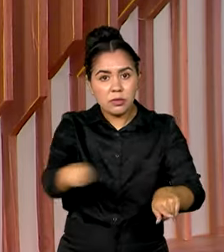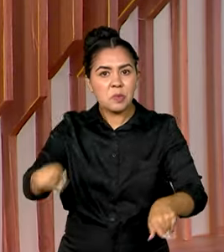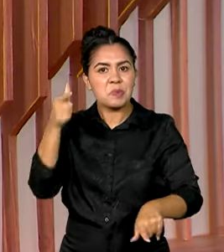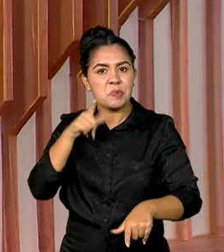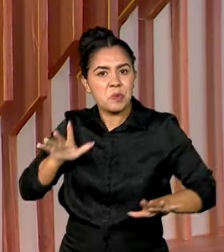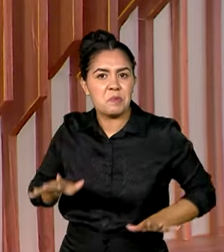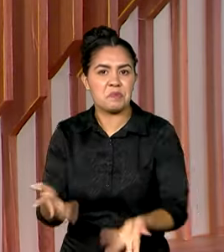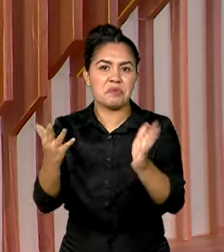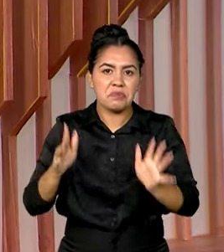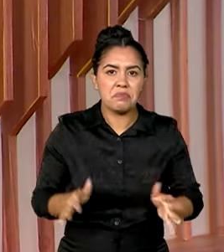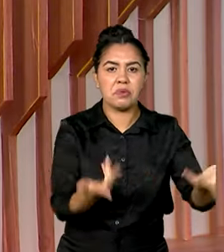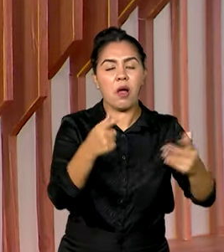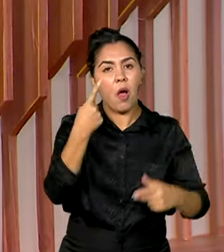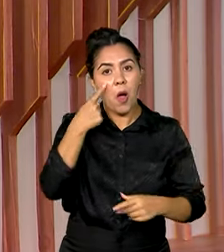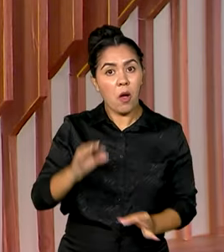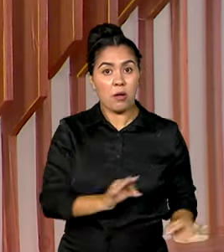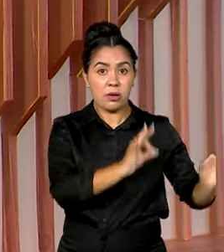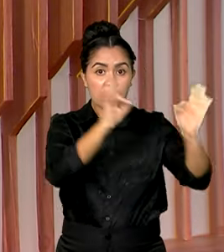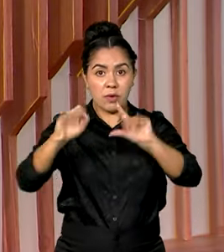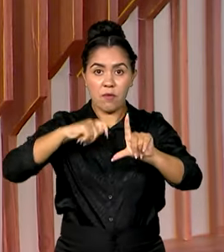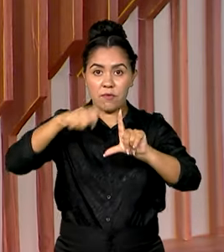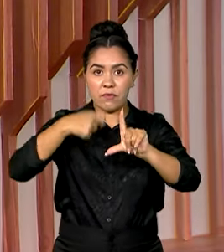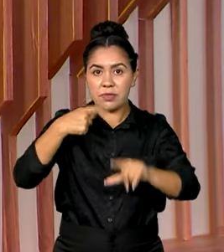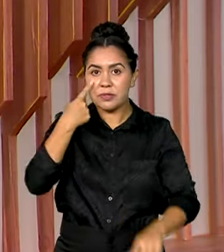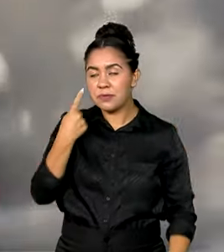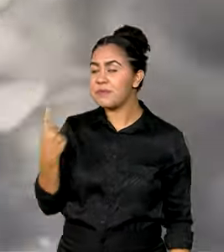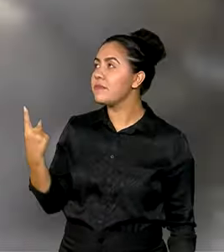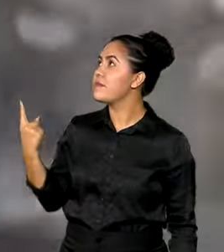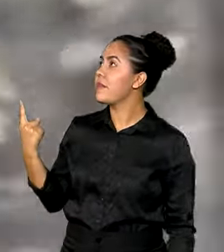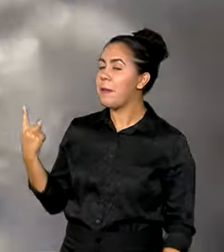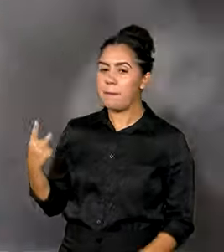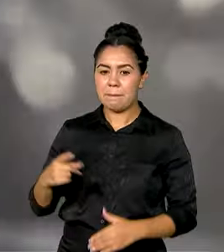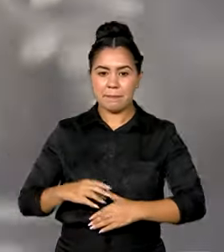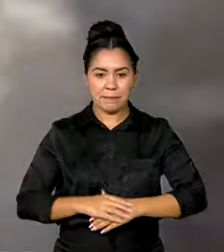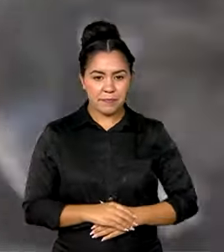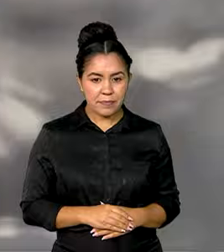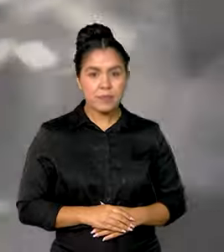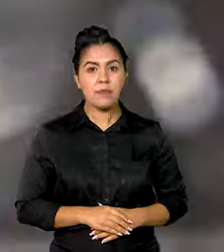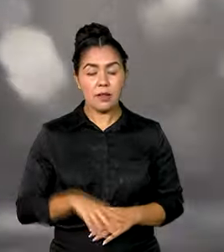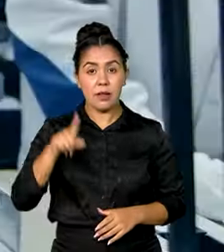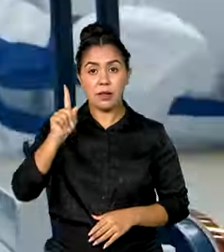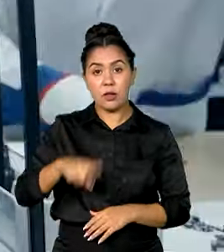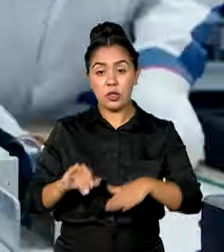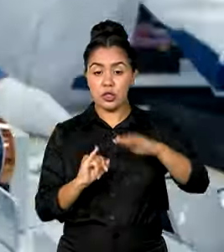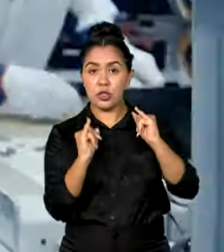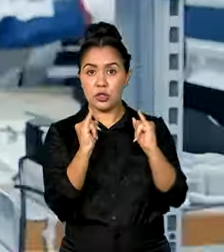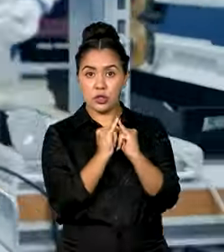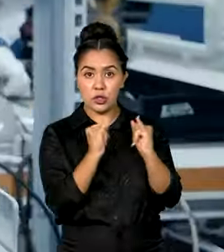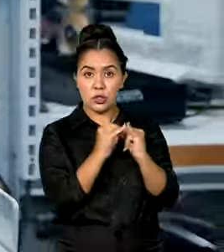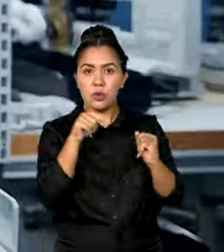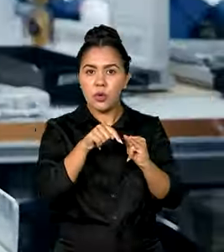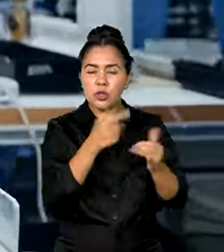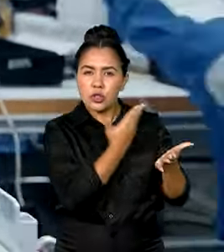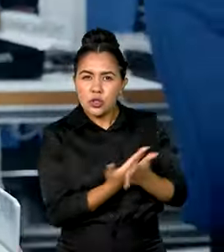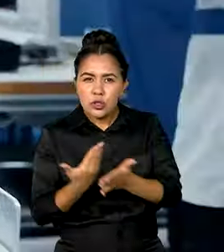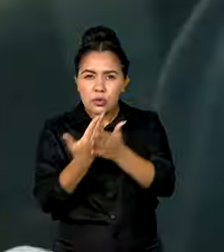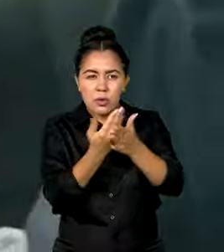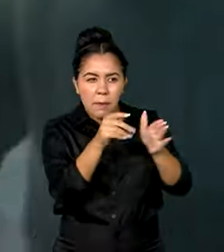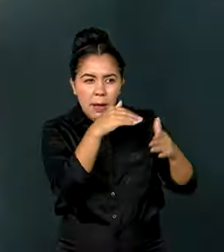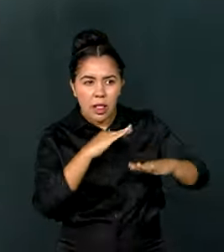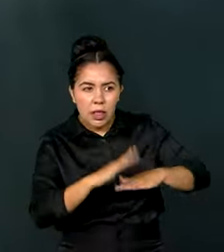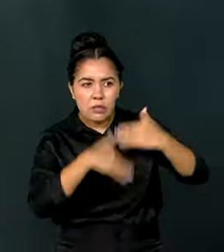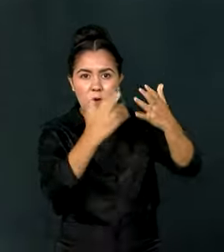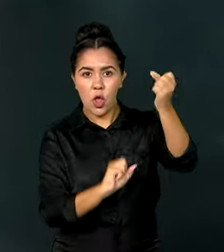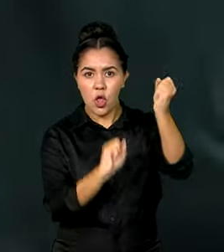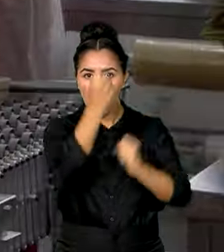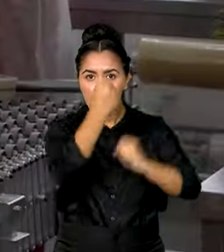resultados. Veja na reportagem de Pablo Mundim. O levantamento do Instituto de Estudos para o Desenvolvimento Industrial e do